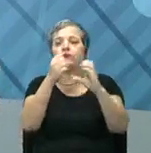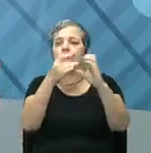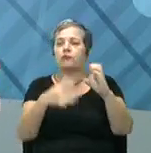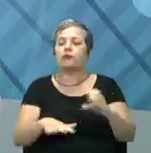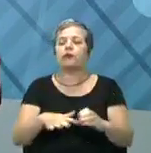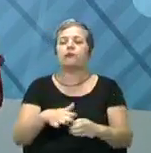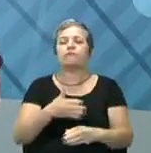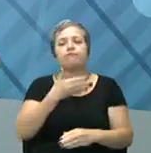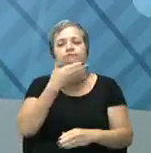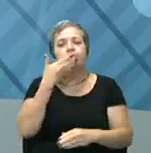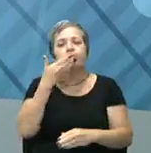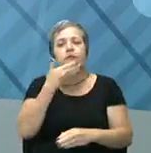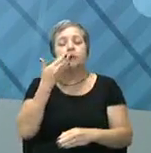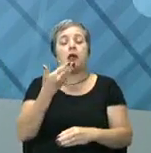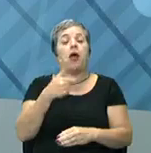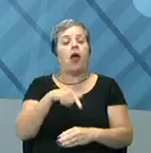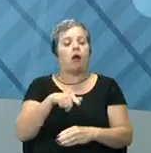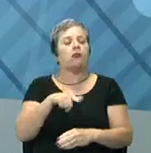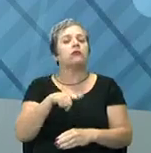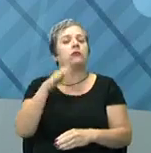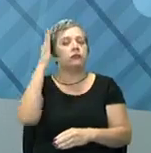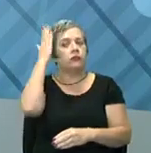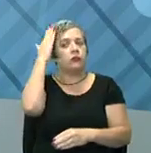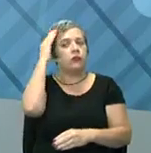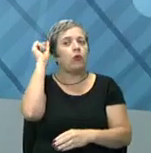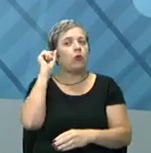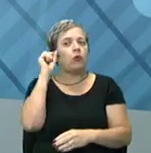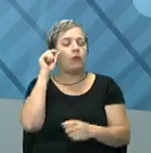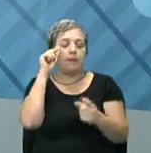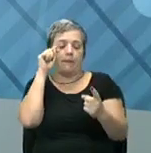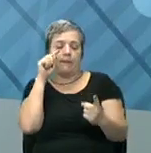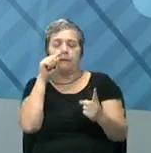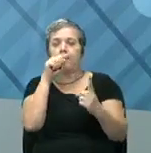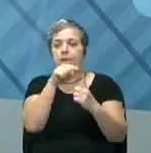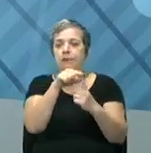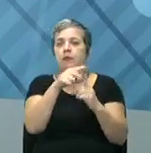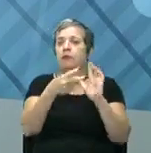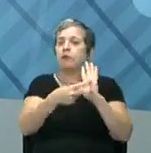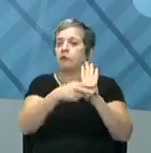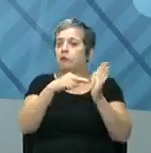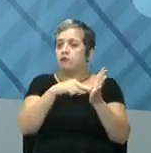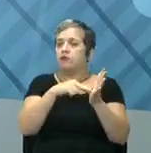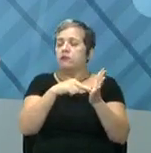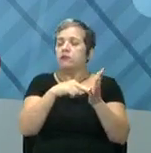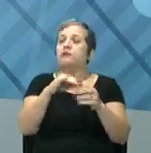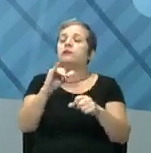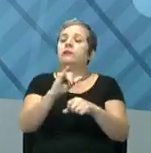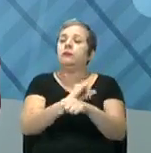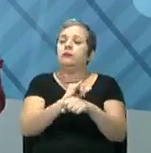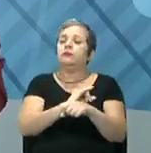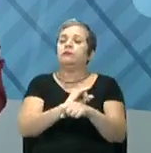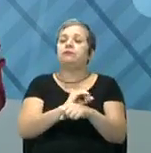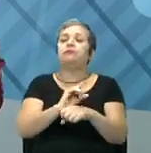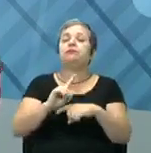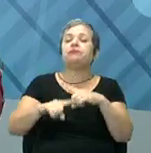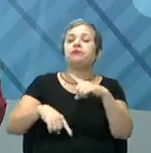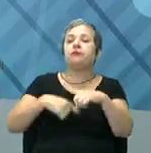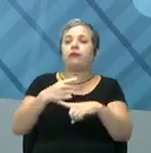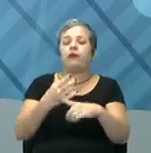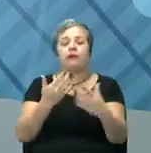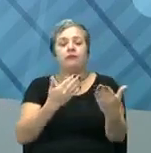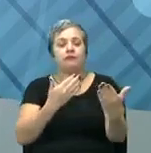facilitar aí, eu preciso saber o é objetivo, que é um objetivo estratégico, para depois conseguir